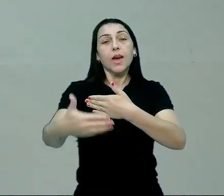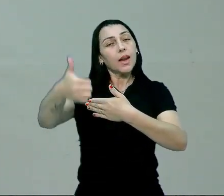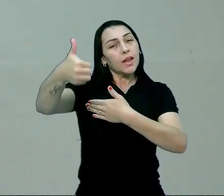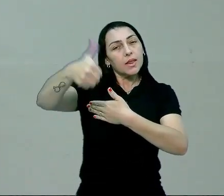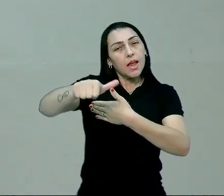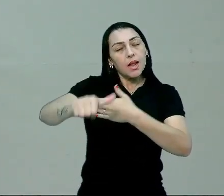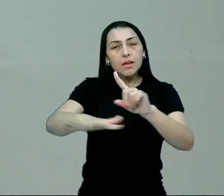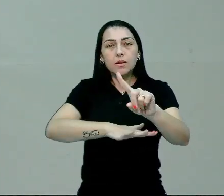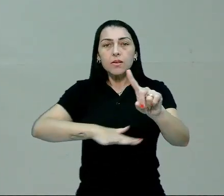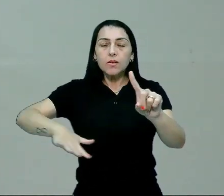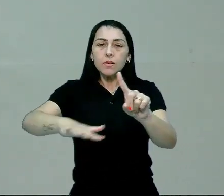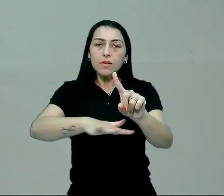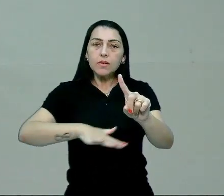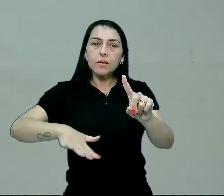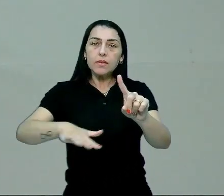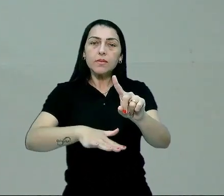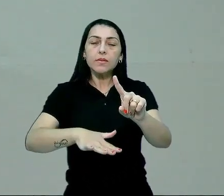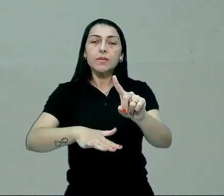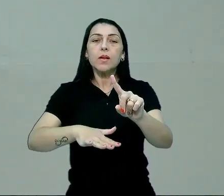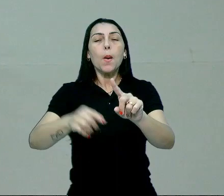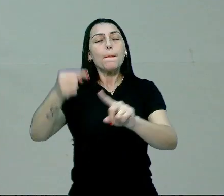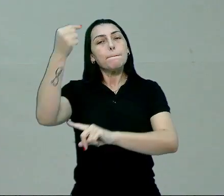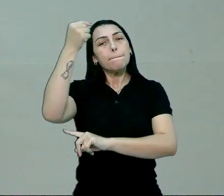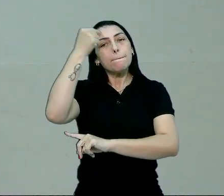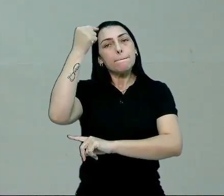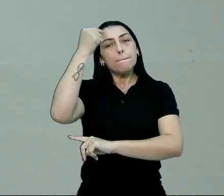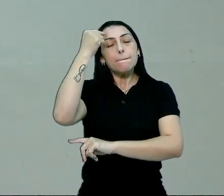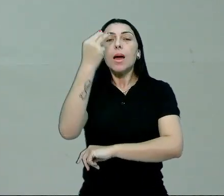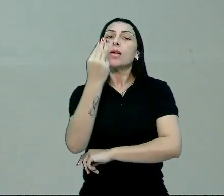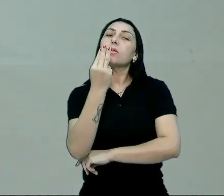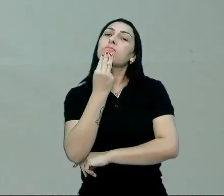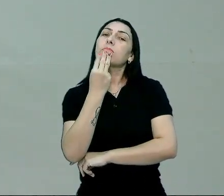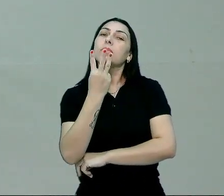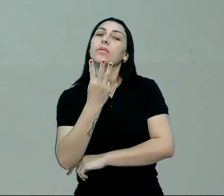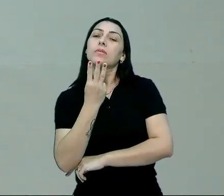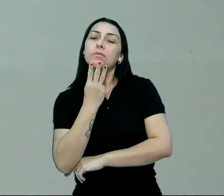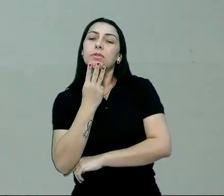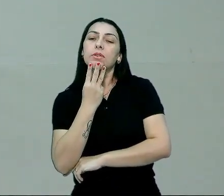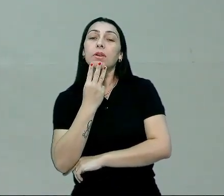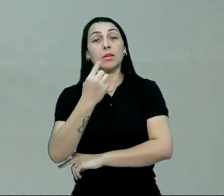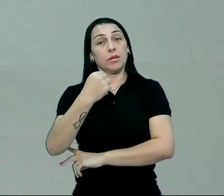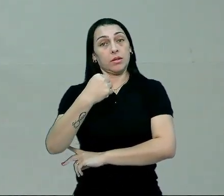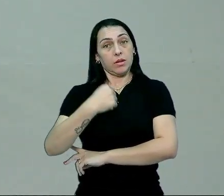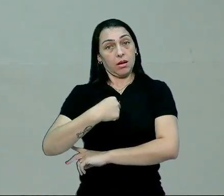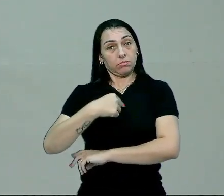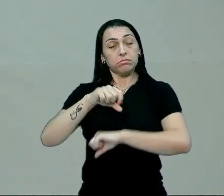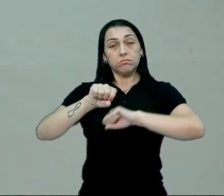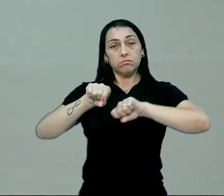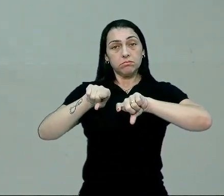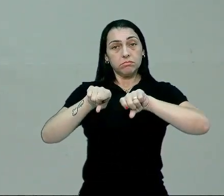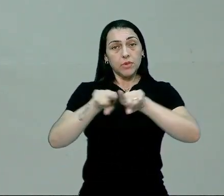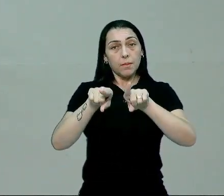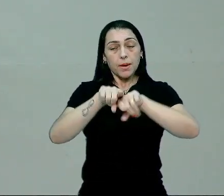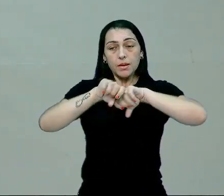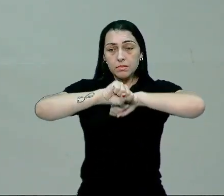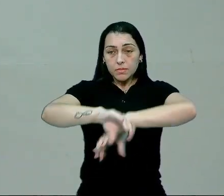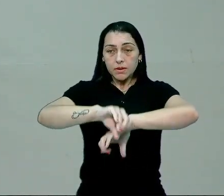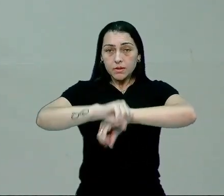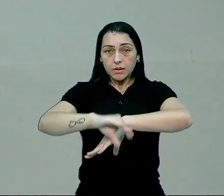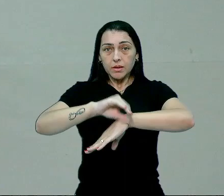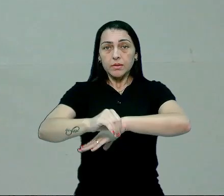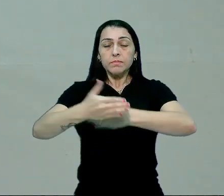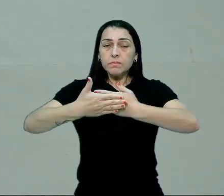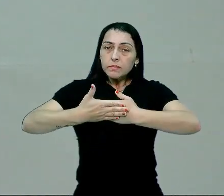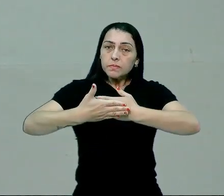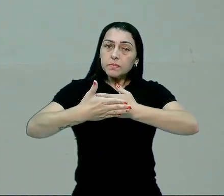análise social segundo o pensamento Weberiano. E eu expliquei a todos vocês que esse